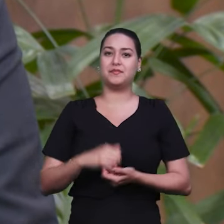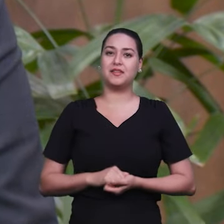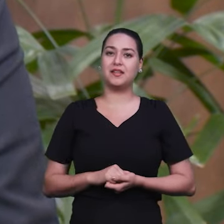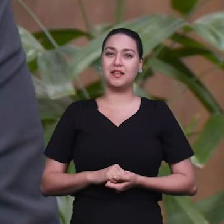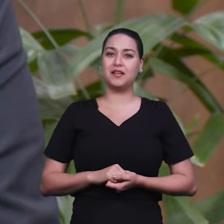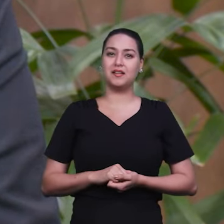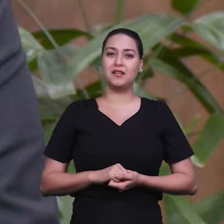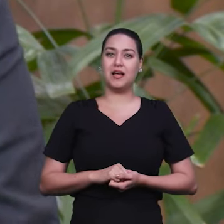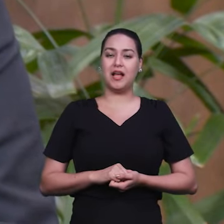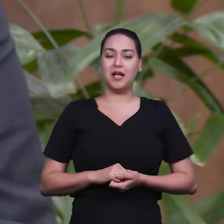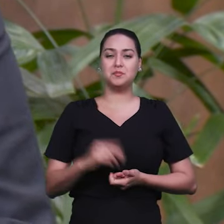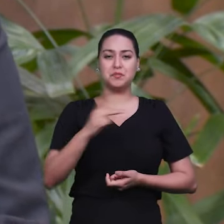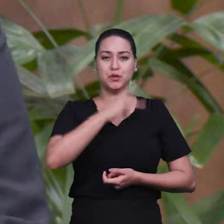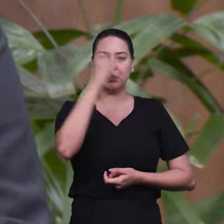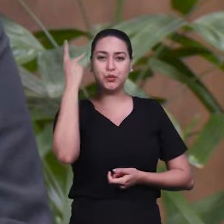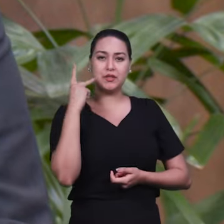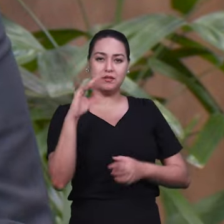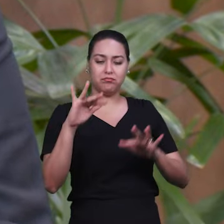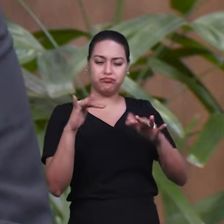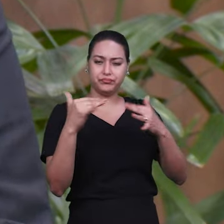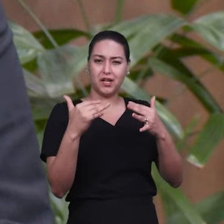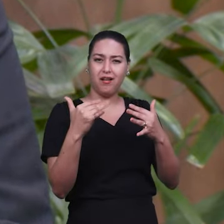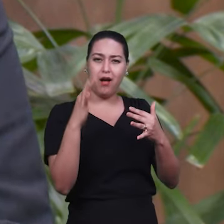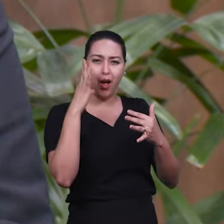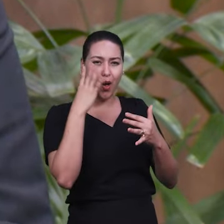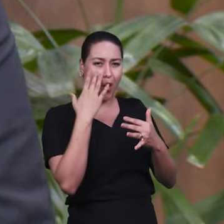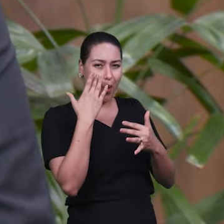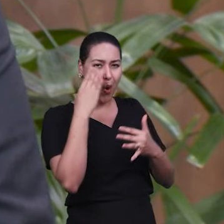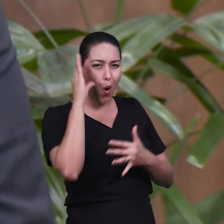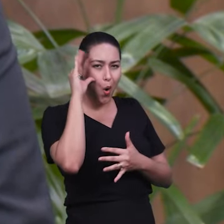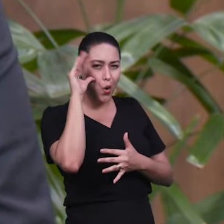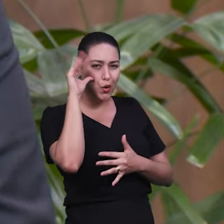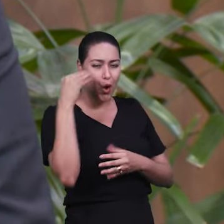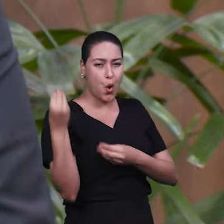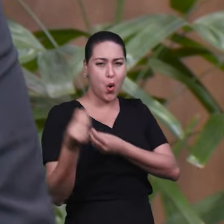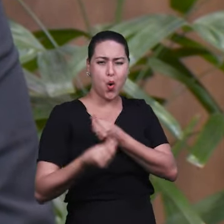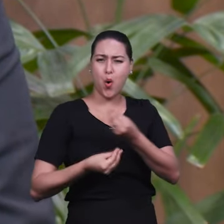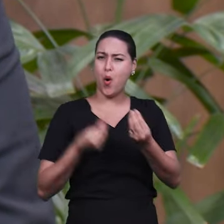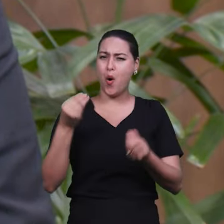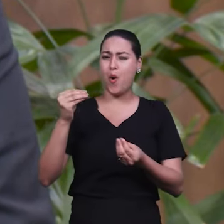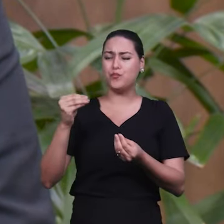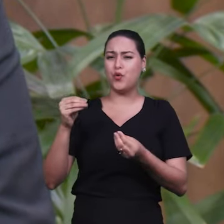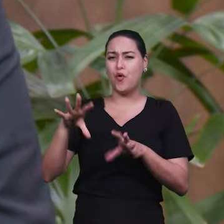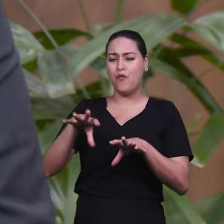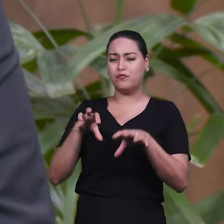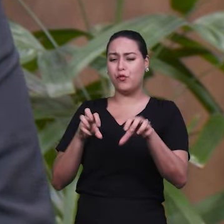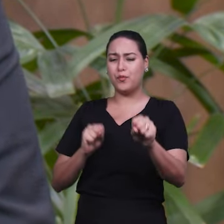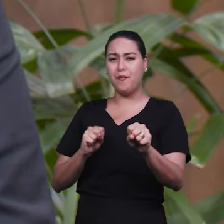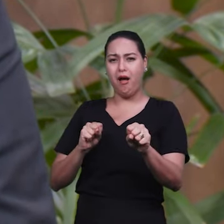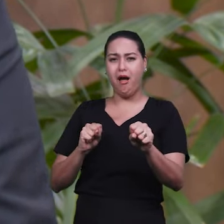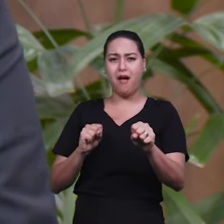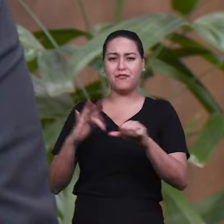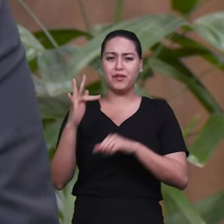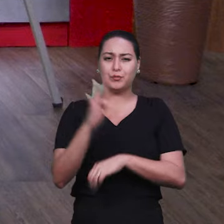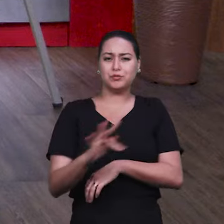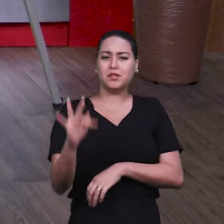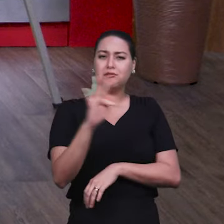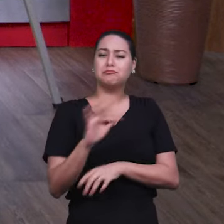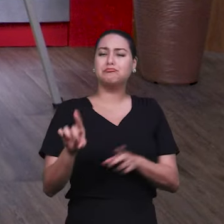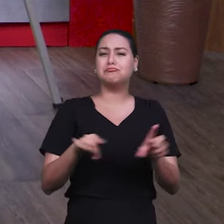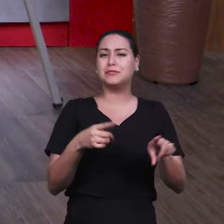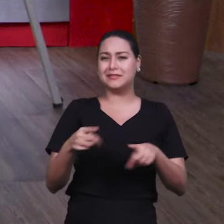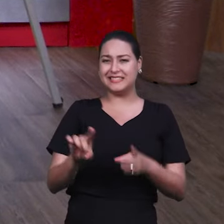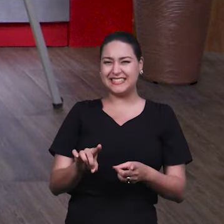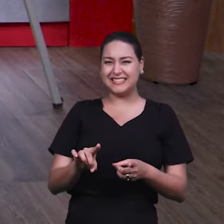o certo, que às vezes tem curiosidade de como ingressar numa carreira musical, por exemplo. E para